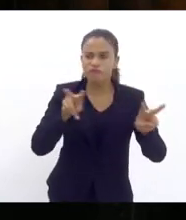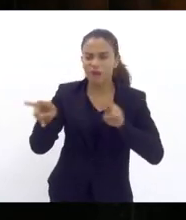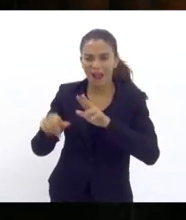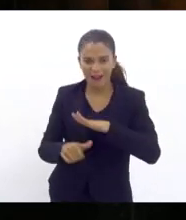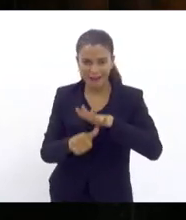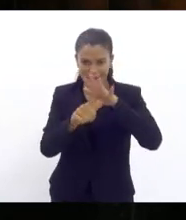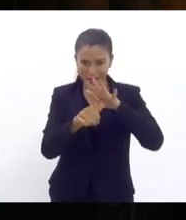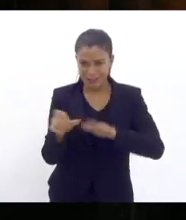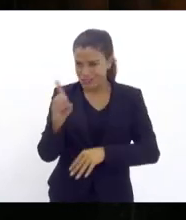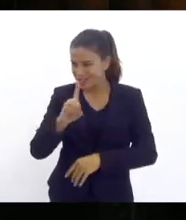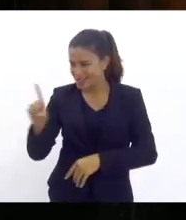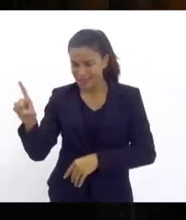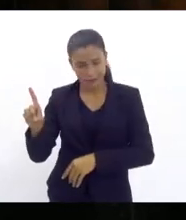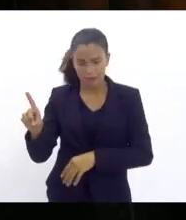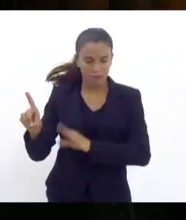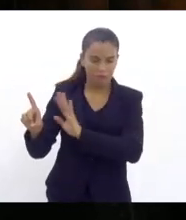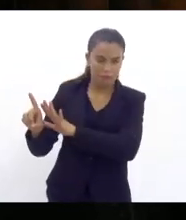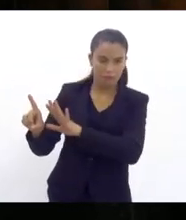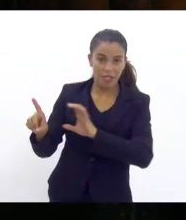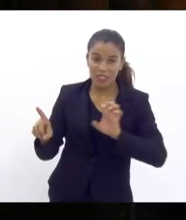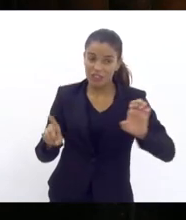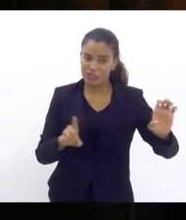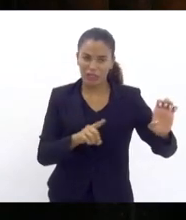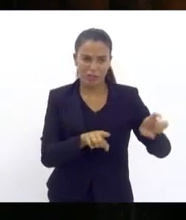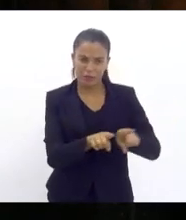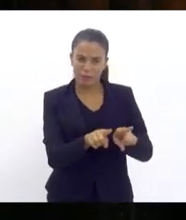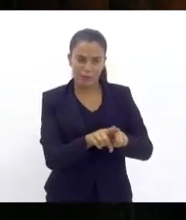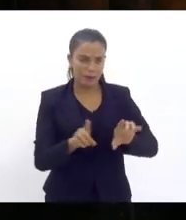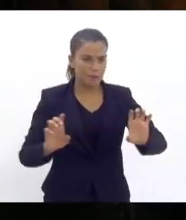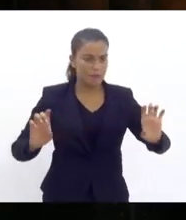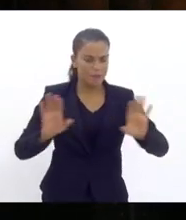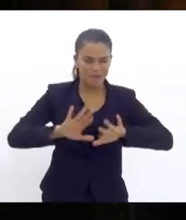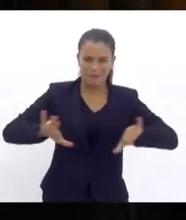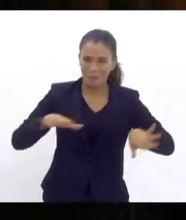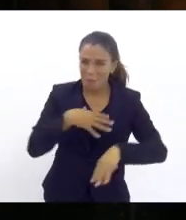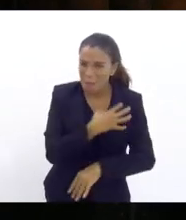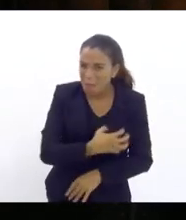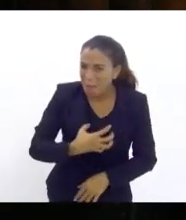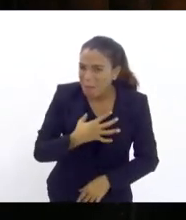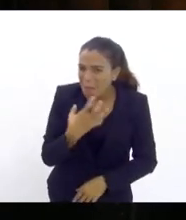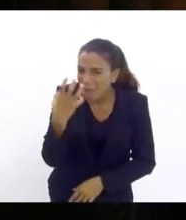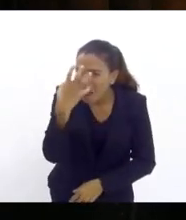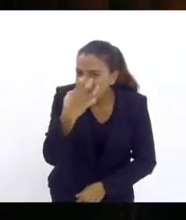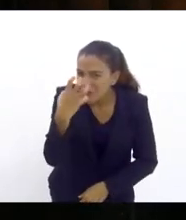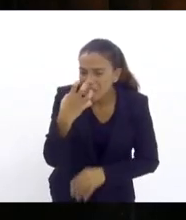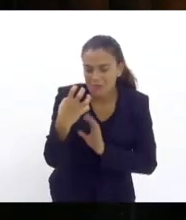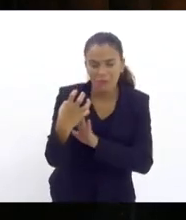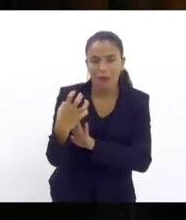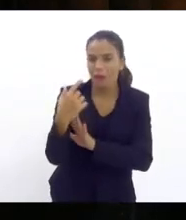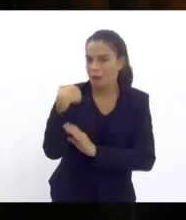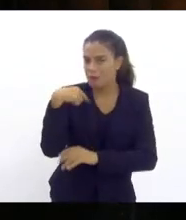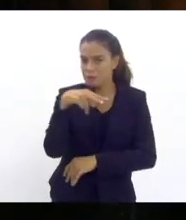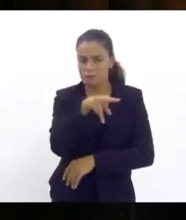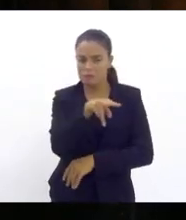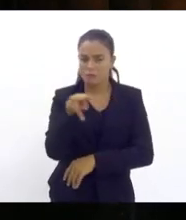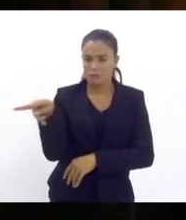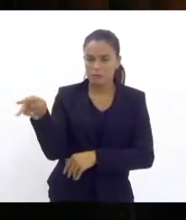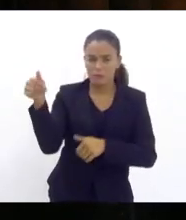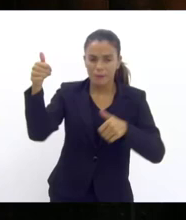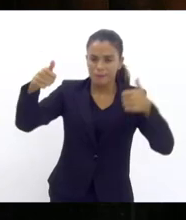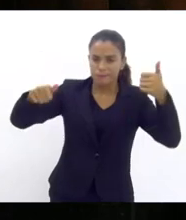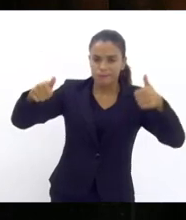de direita nem pensar mas de esquerda também não paixão não eu ajo com racionalidade